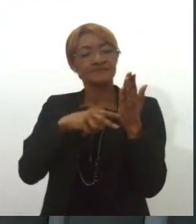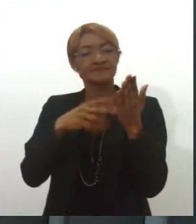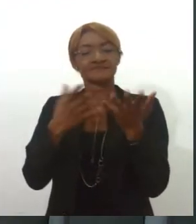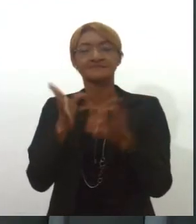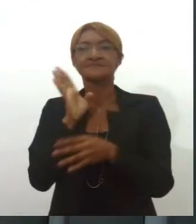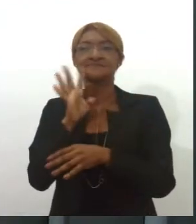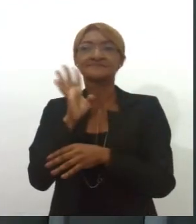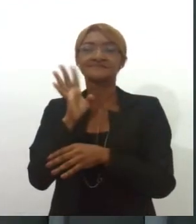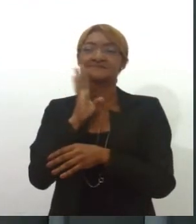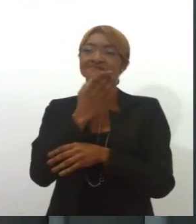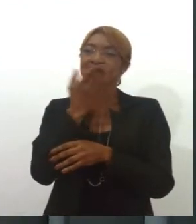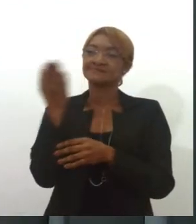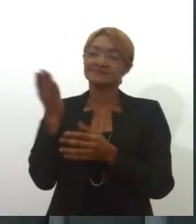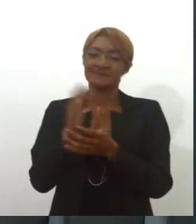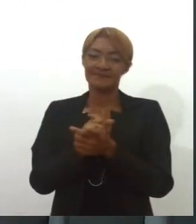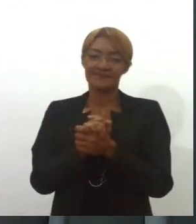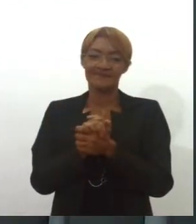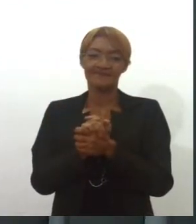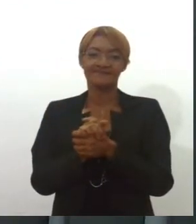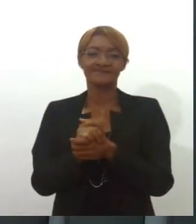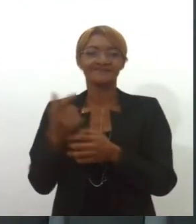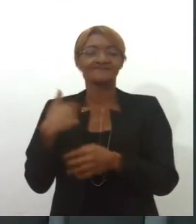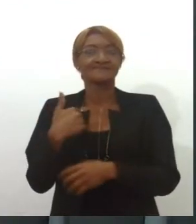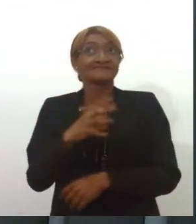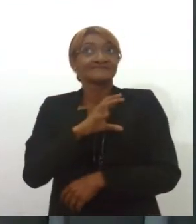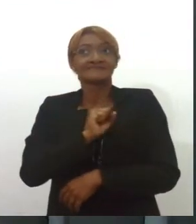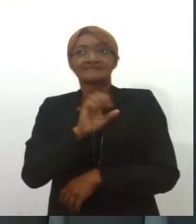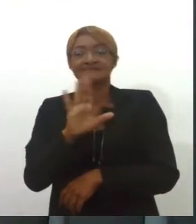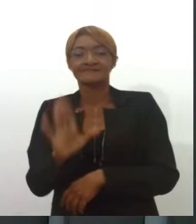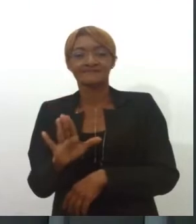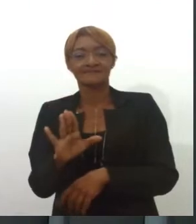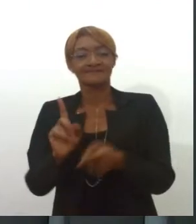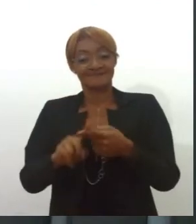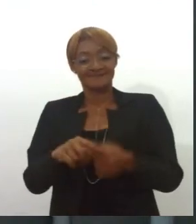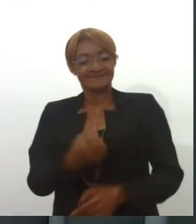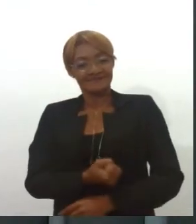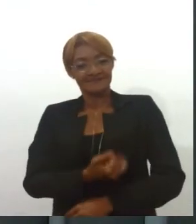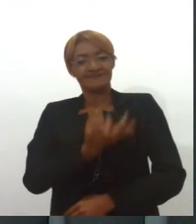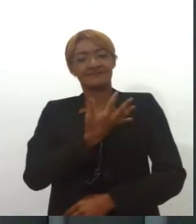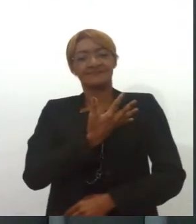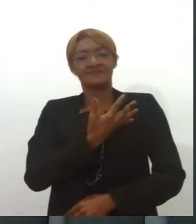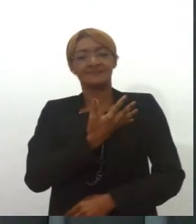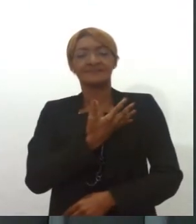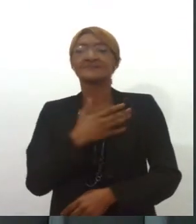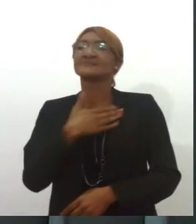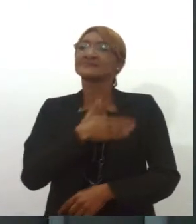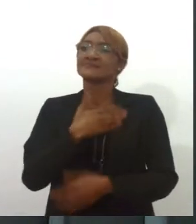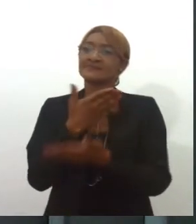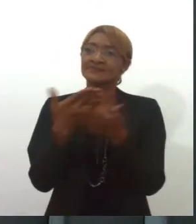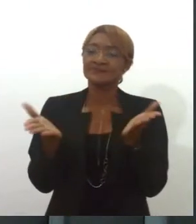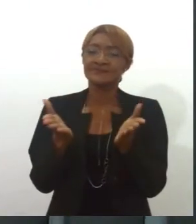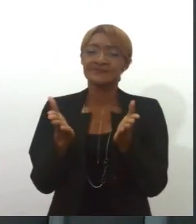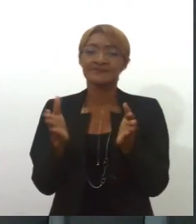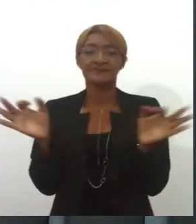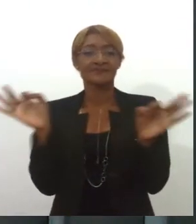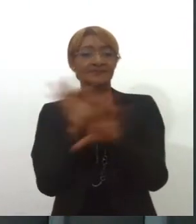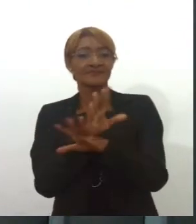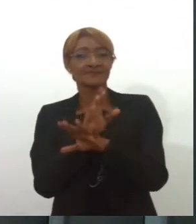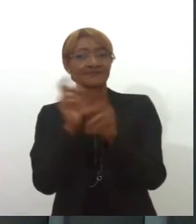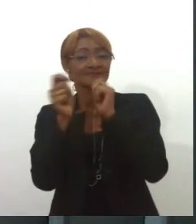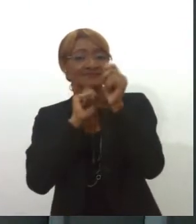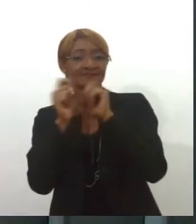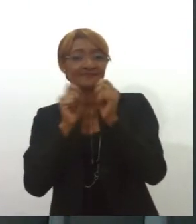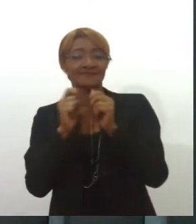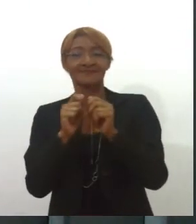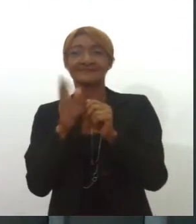bacana isso. Como você falou em Ascensão, eu sou um apaixonado pelo cordel. E por ser apaixonado pelo cordel, eu gostaria de encerrar essa entrevista ouvindo